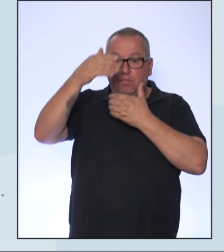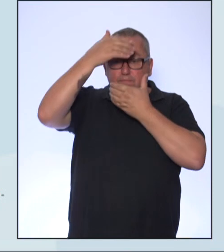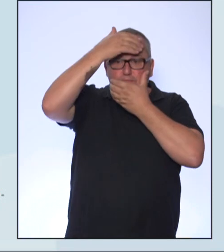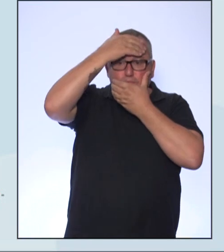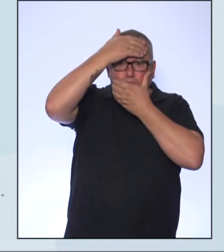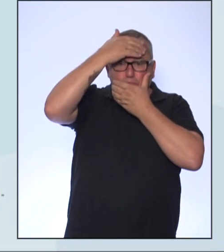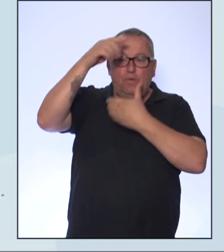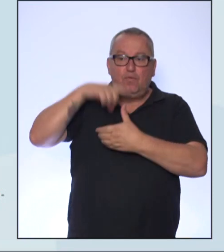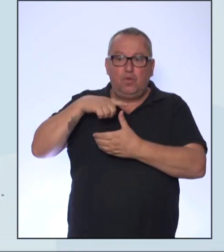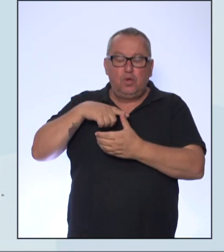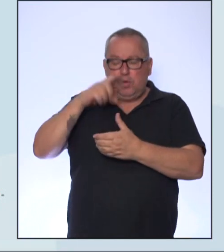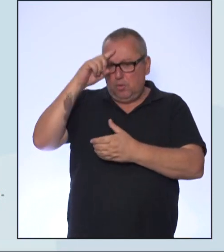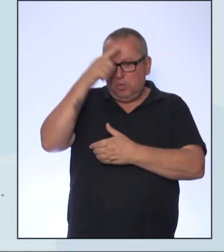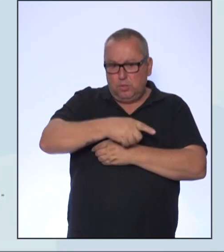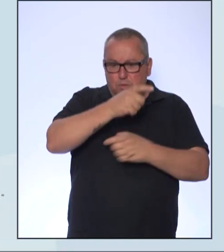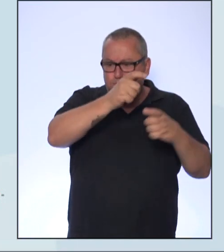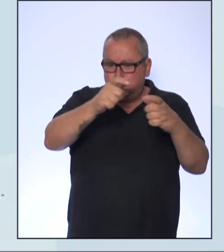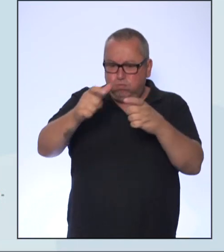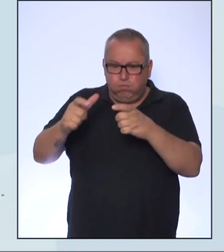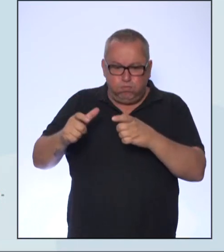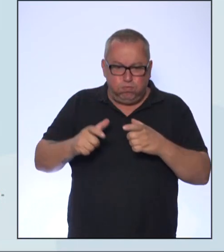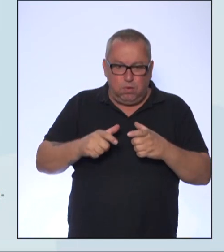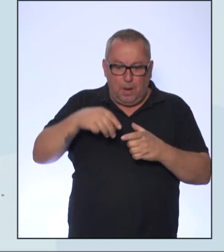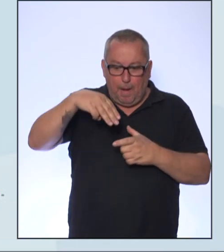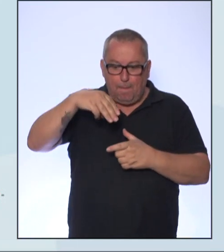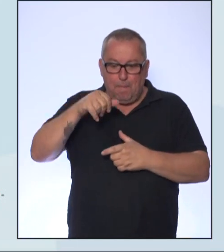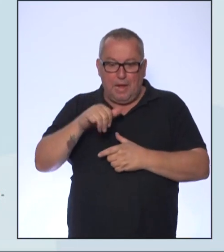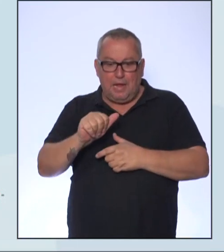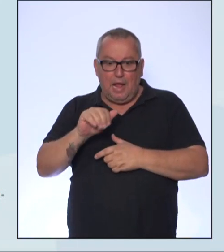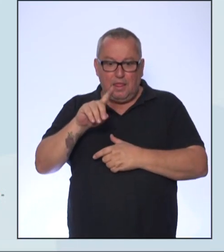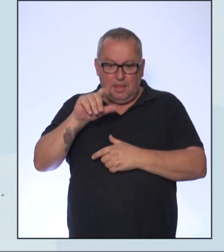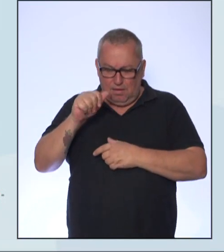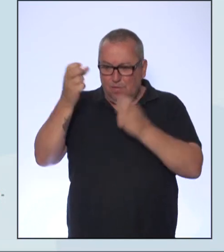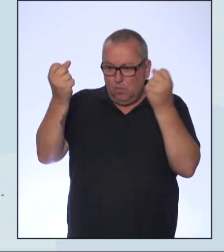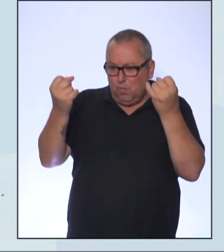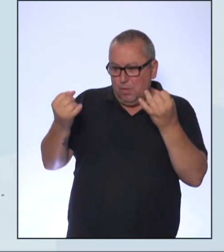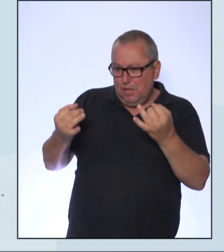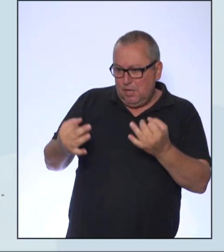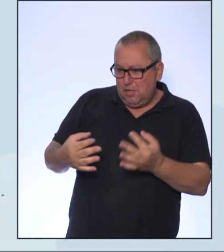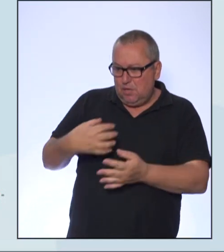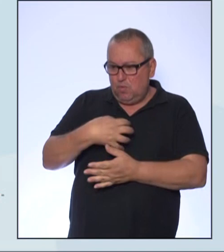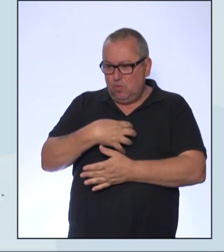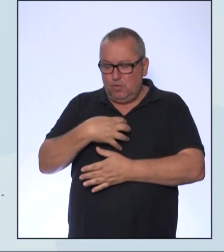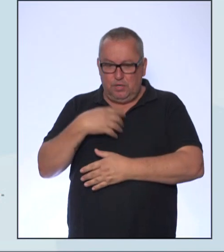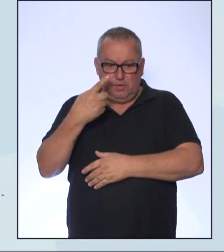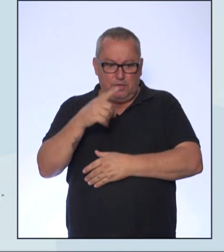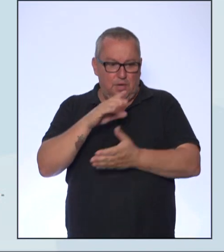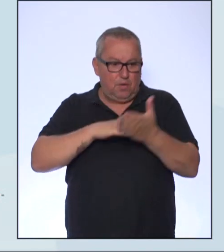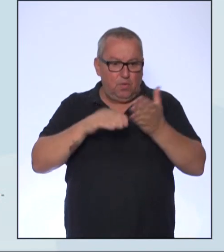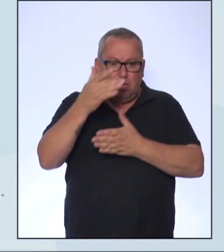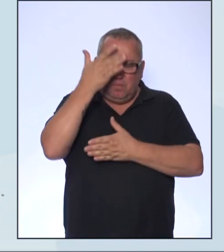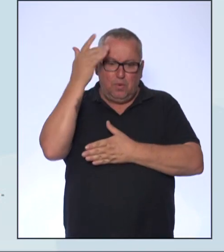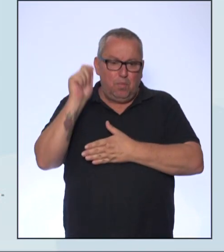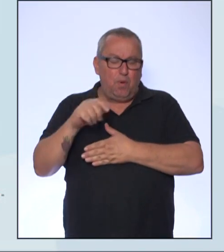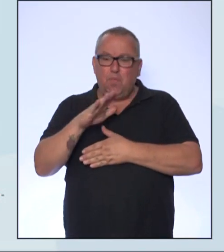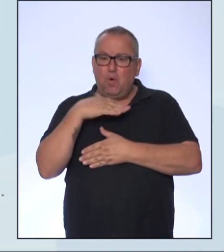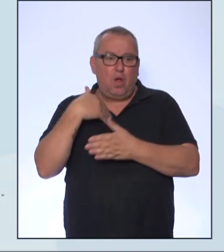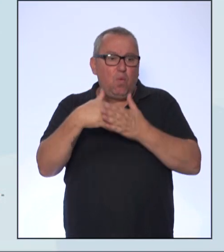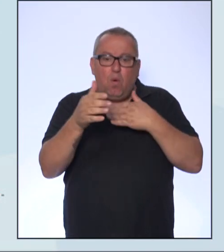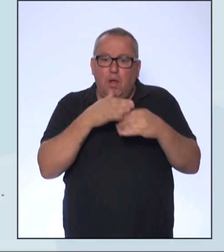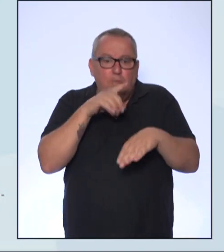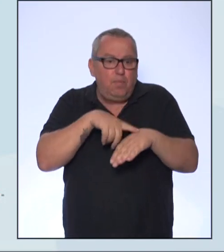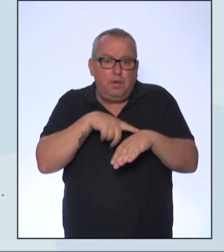dominado diversos territórios, Maiada explica que nessas circunstâncias todos podem morrer a qualquer